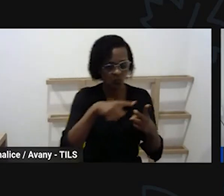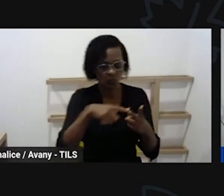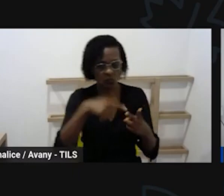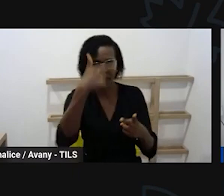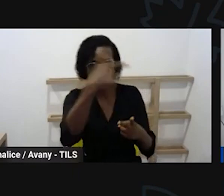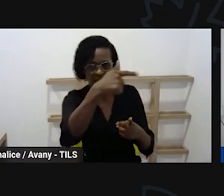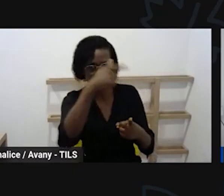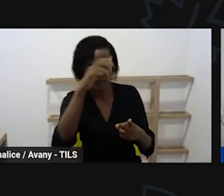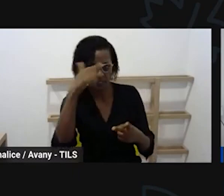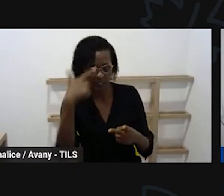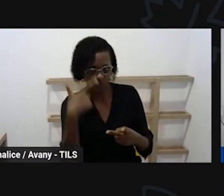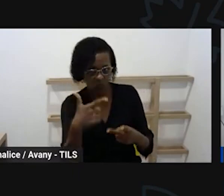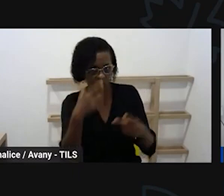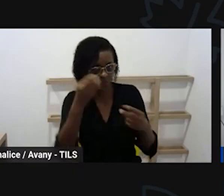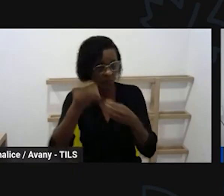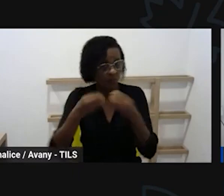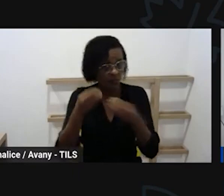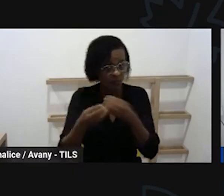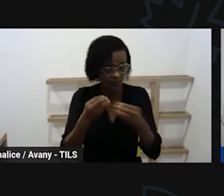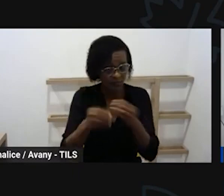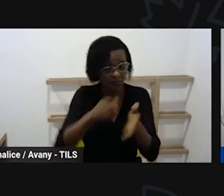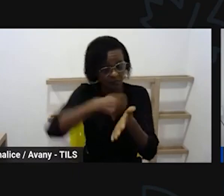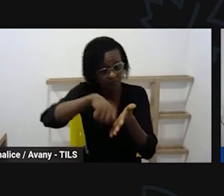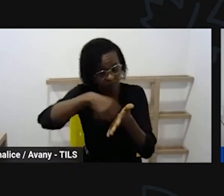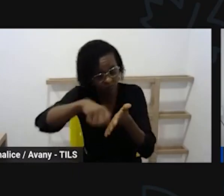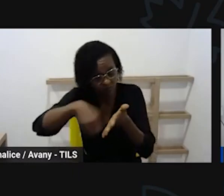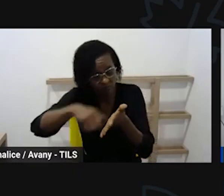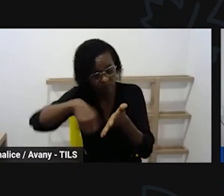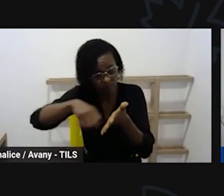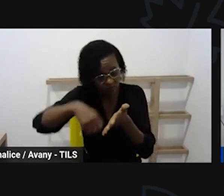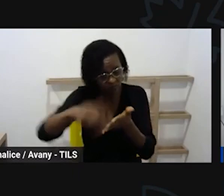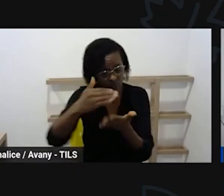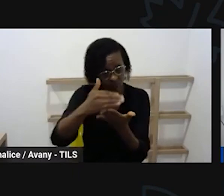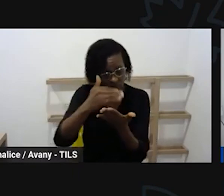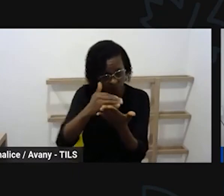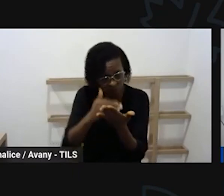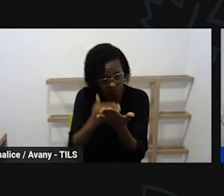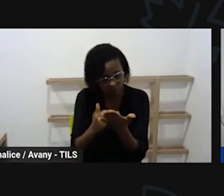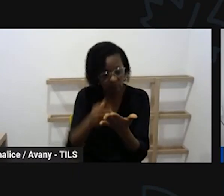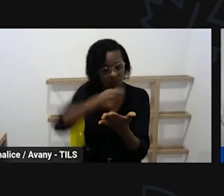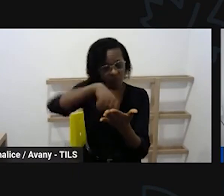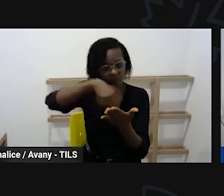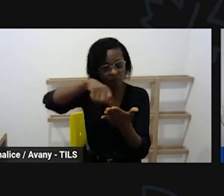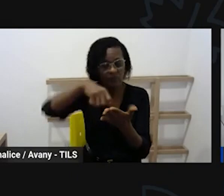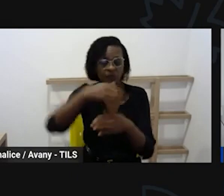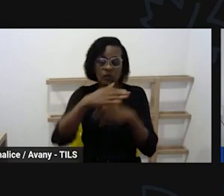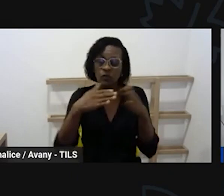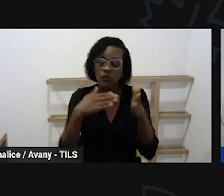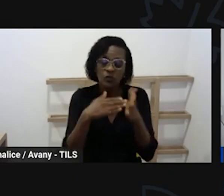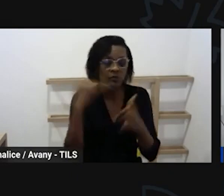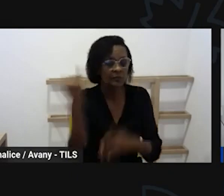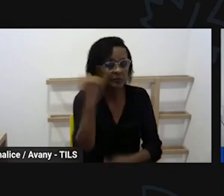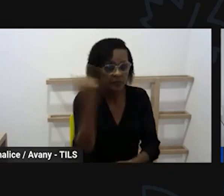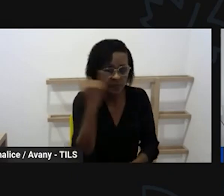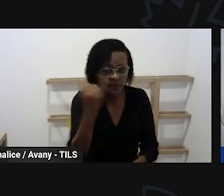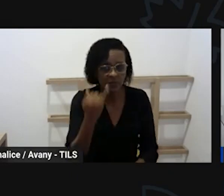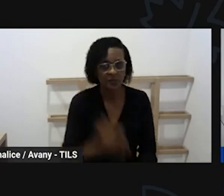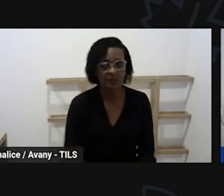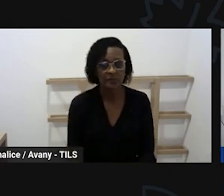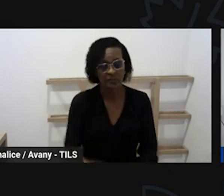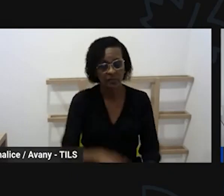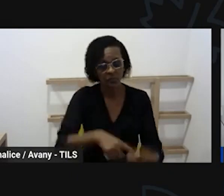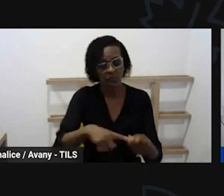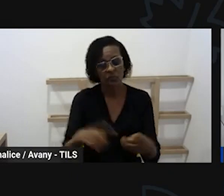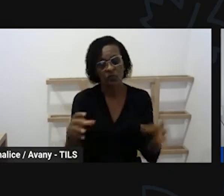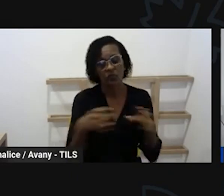então na construção do relatório no preenchimento do sistema digital dos indicadores avaliativos os dois vão estar participando então não